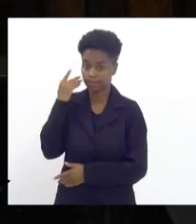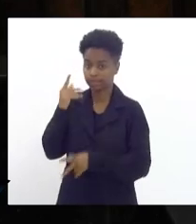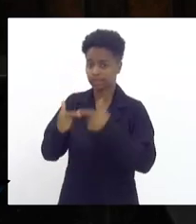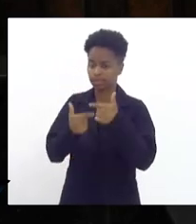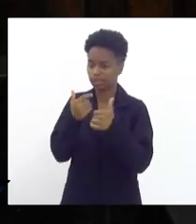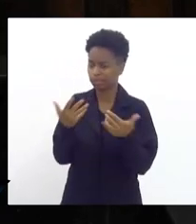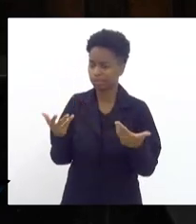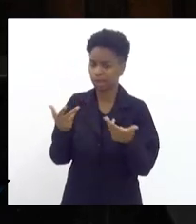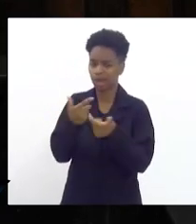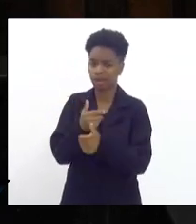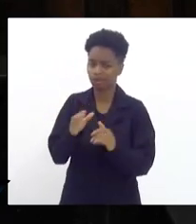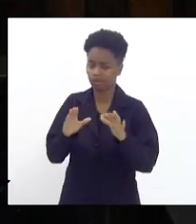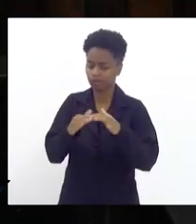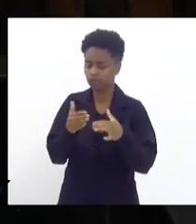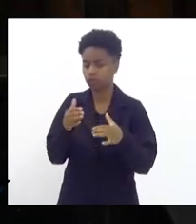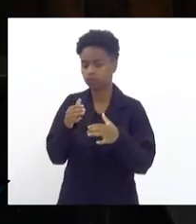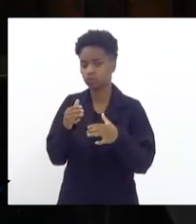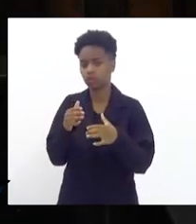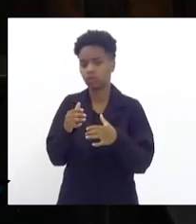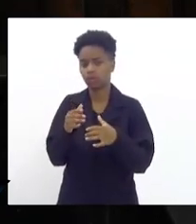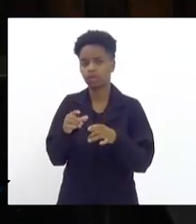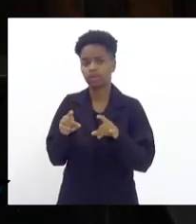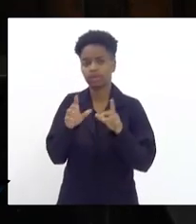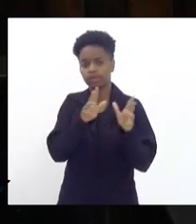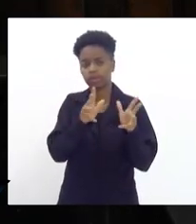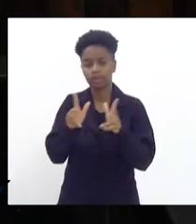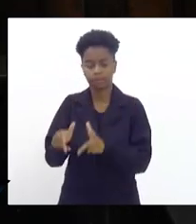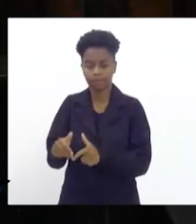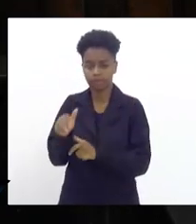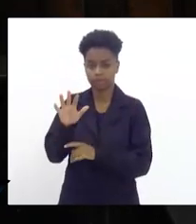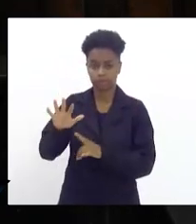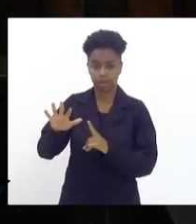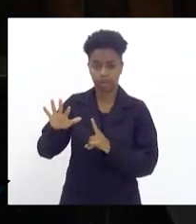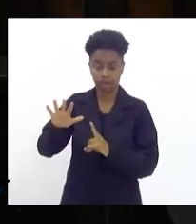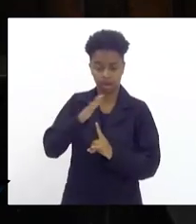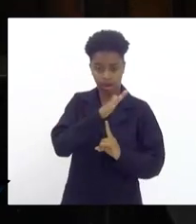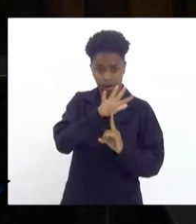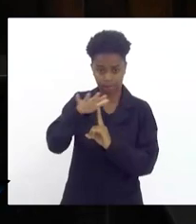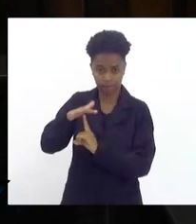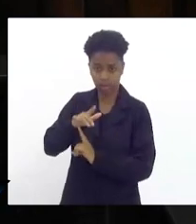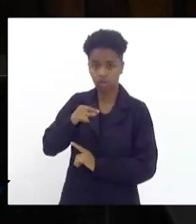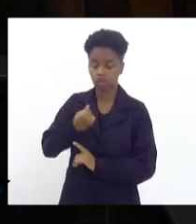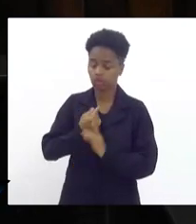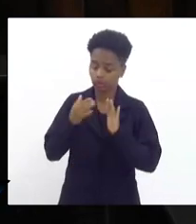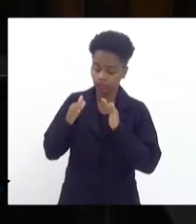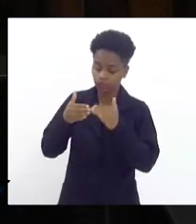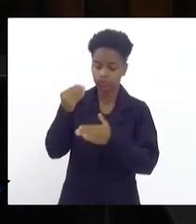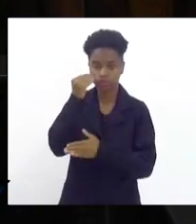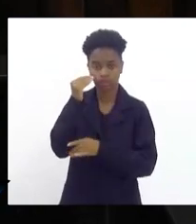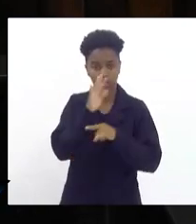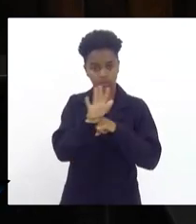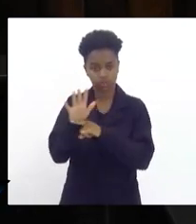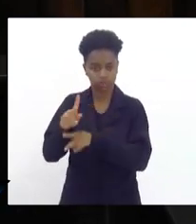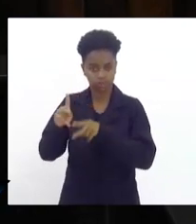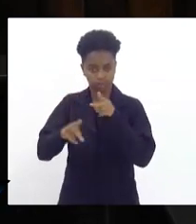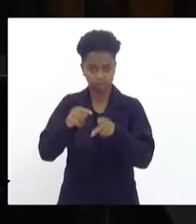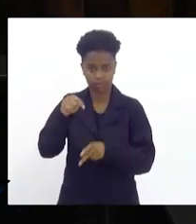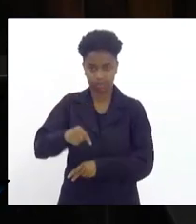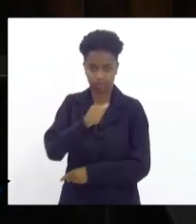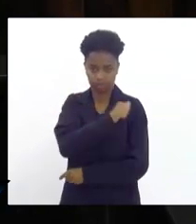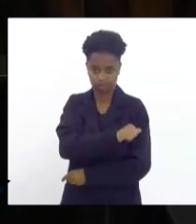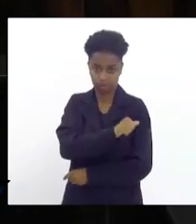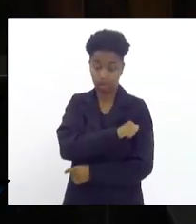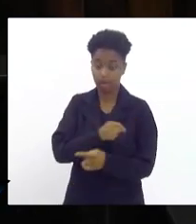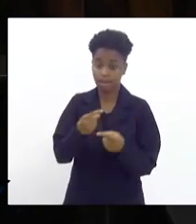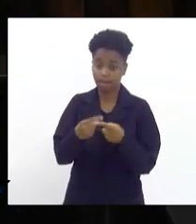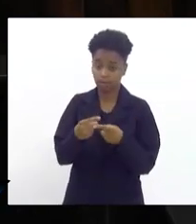Ambiental nós estamos muito pautados e focados em tentar ajudar a população do Estado do Rio de Janeiro pois